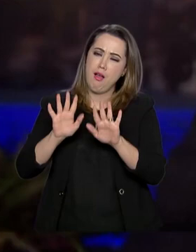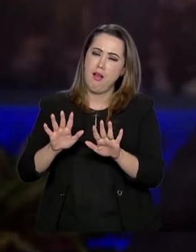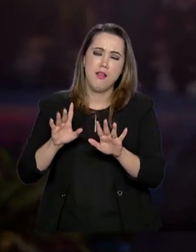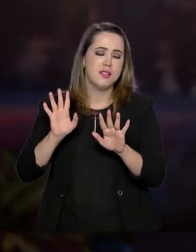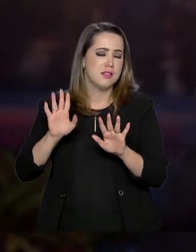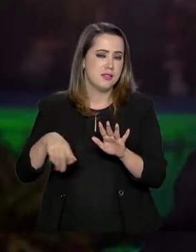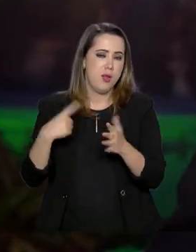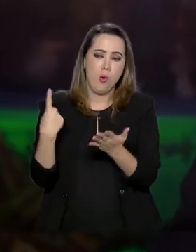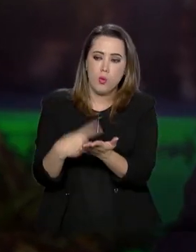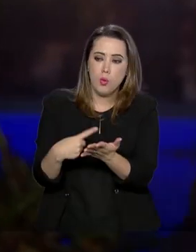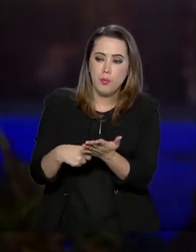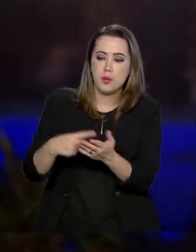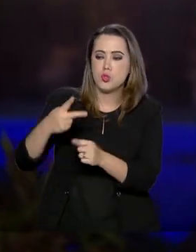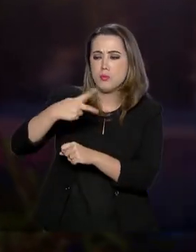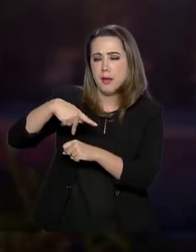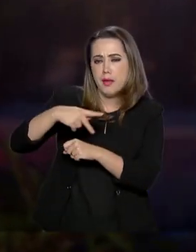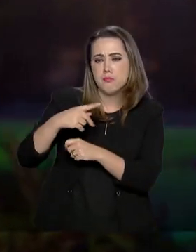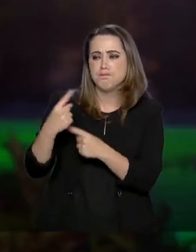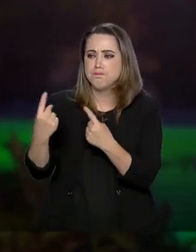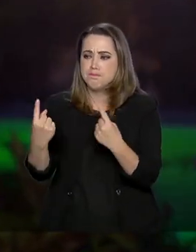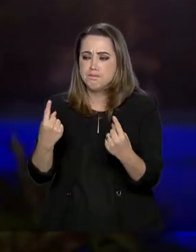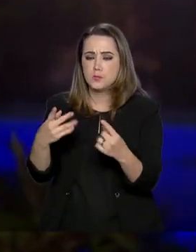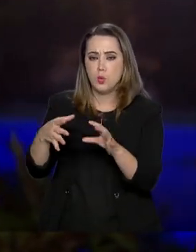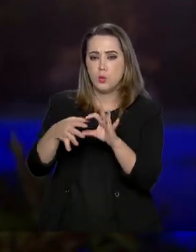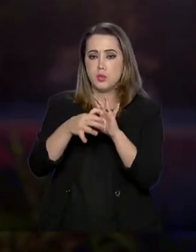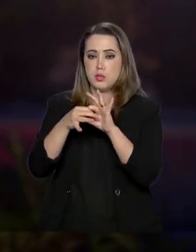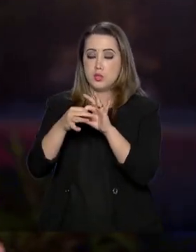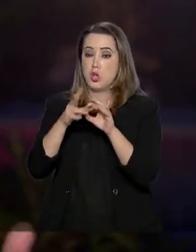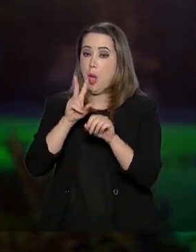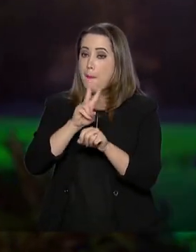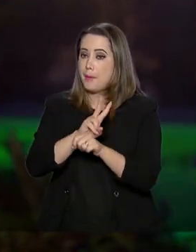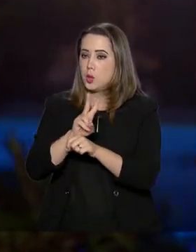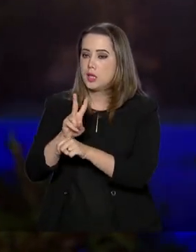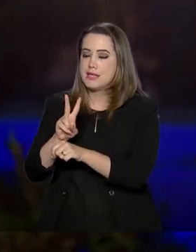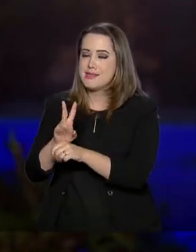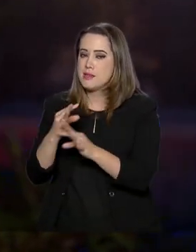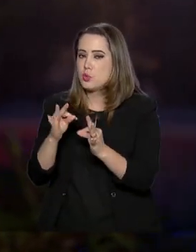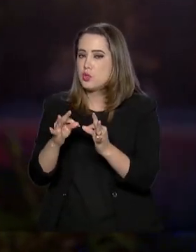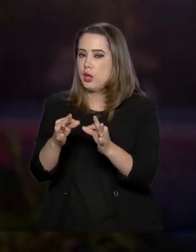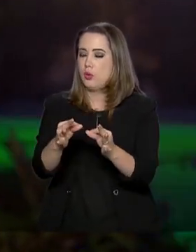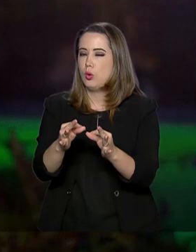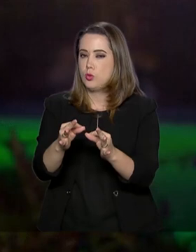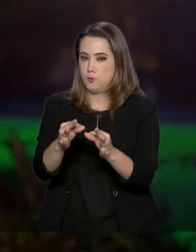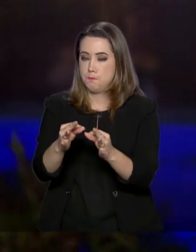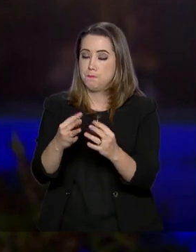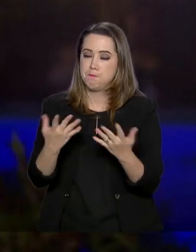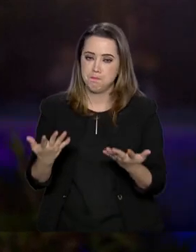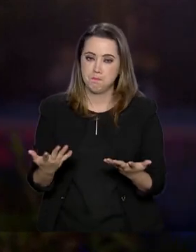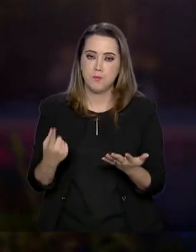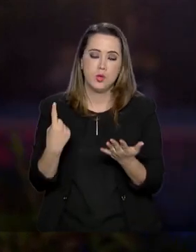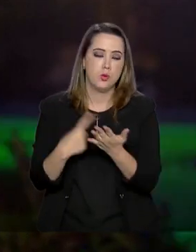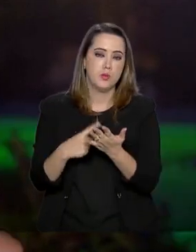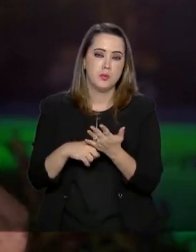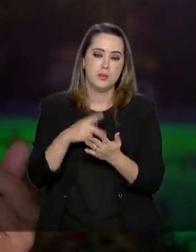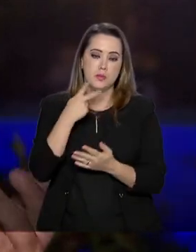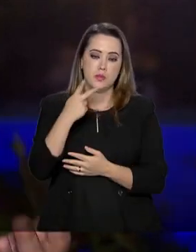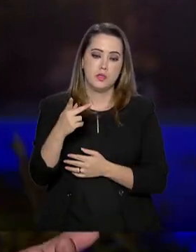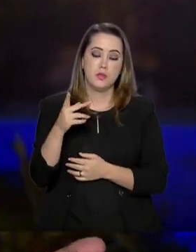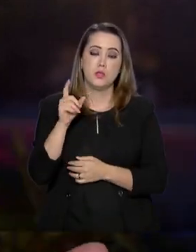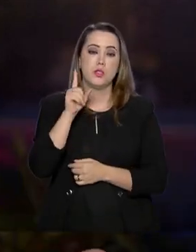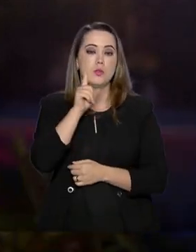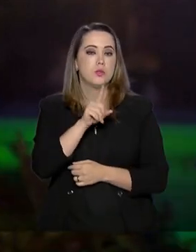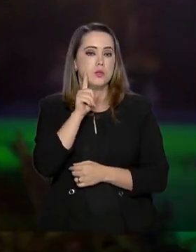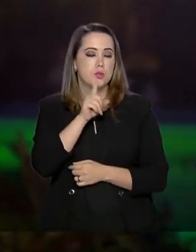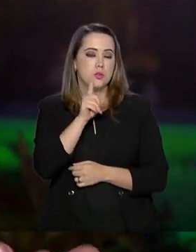estabelecido entre países, de proteção, como o nome diz, de proteção de tecnologia. O que o acordo diz é que os Estados